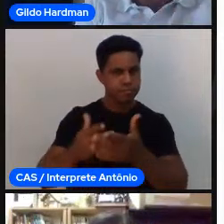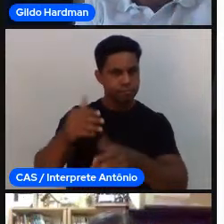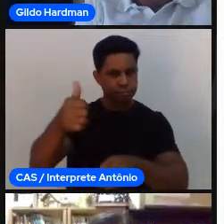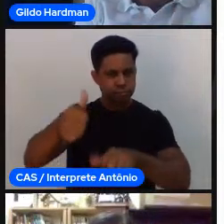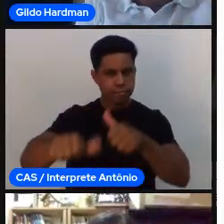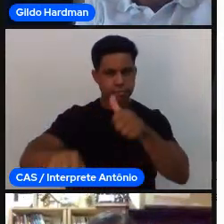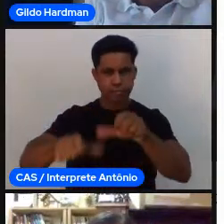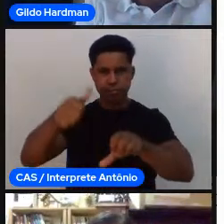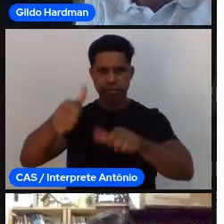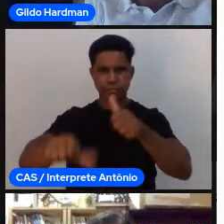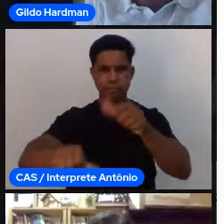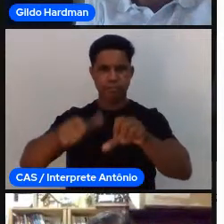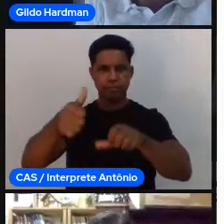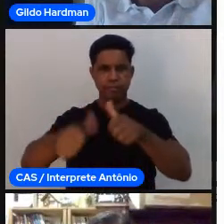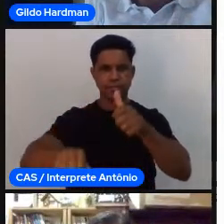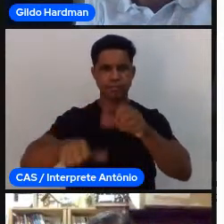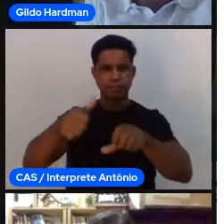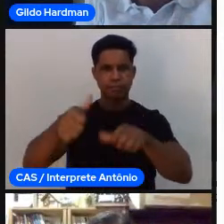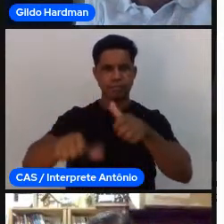Ensina.